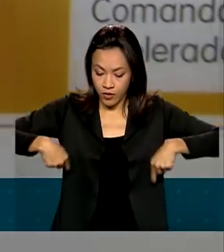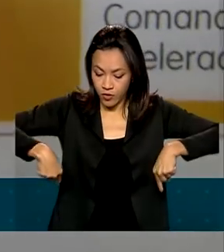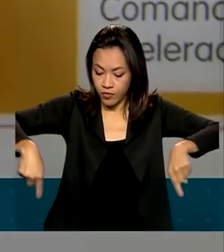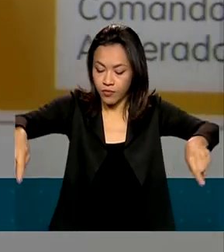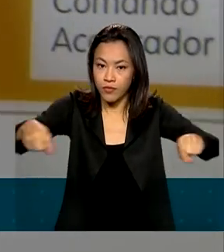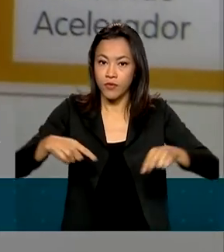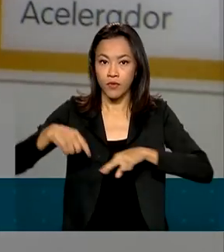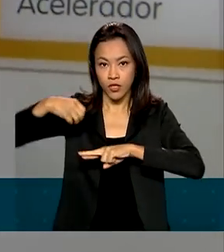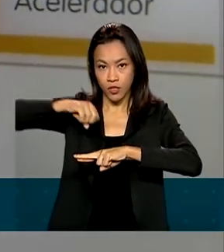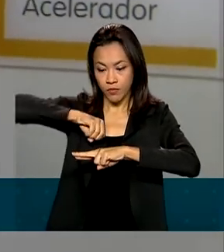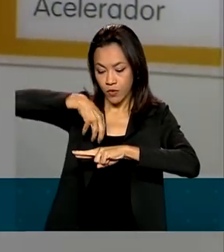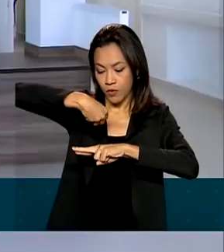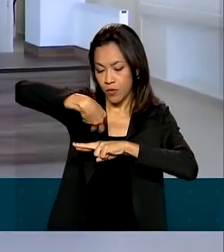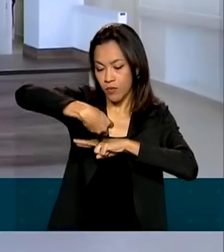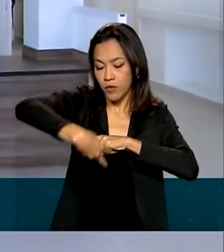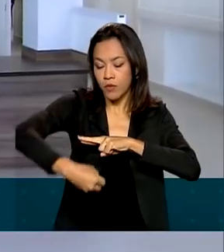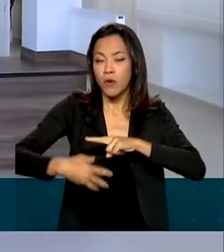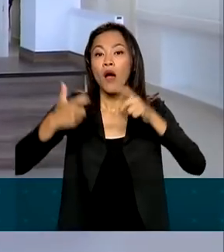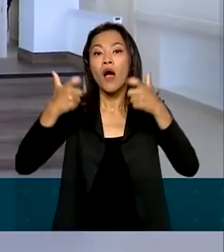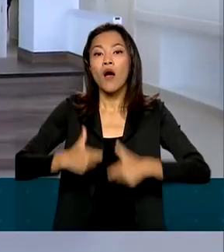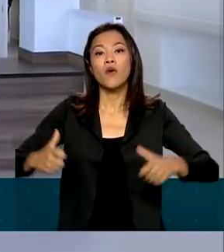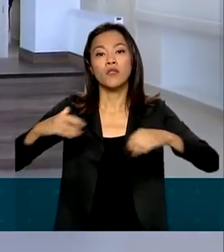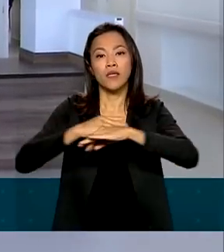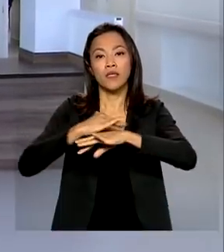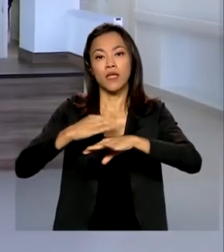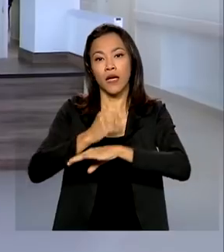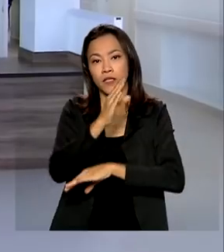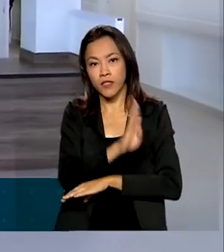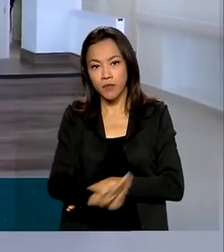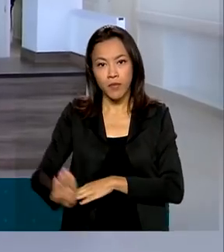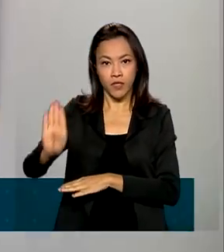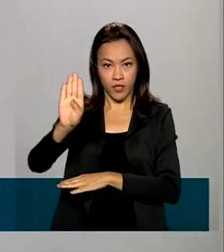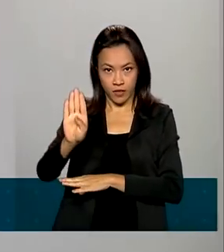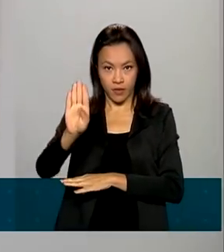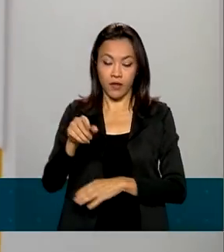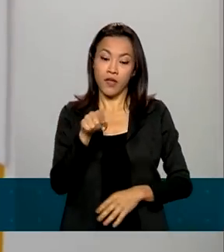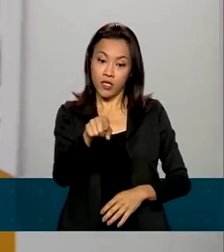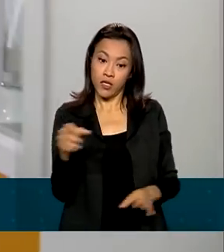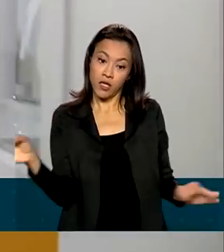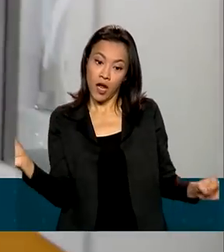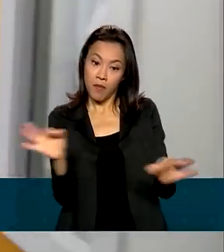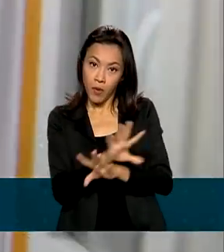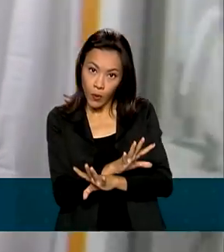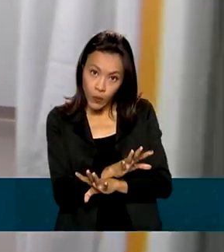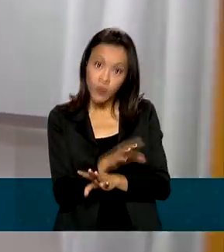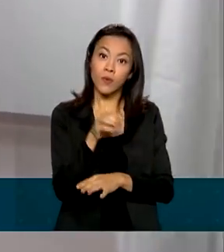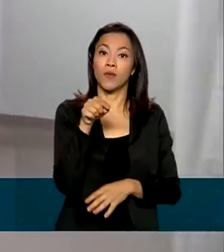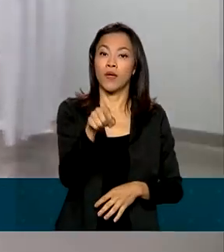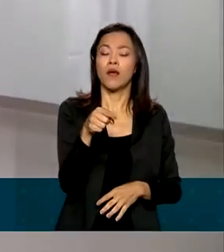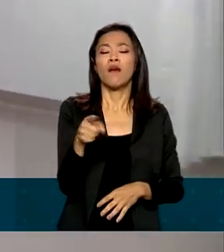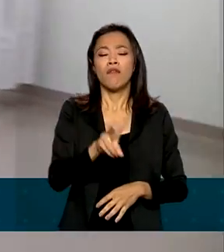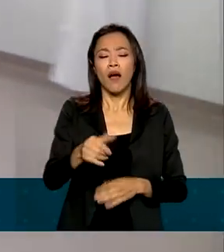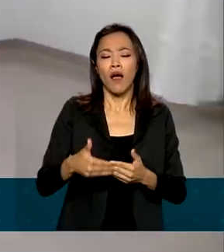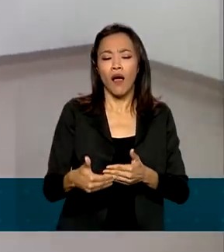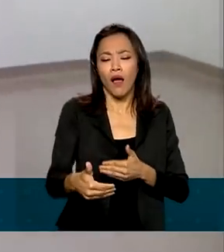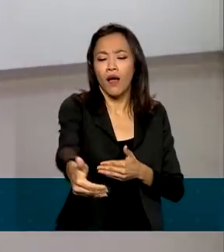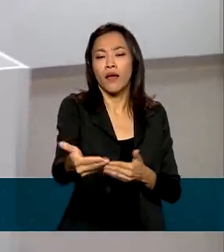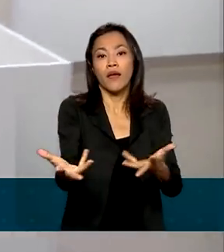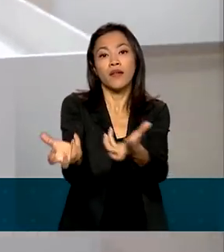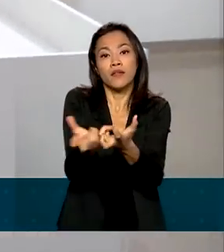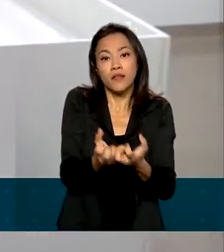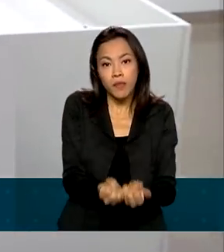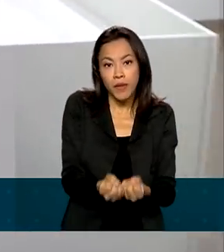do município de Bagé. As obras do espaço estão finalizadas e devem receber em breve aparelhagem de alta